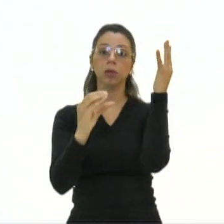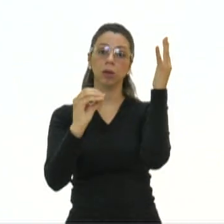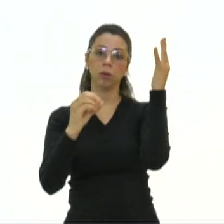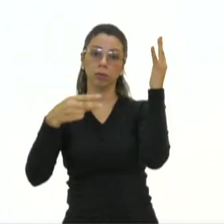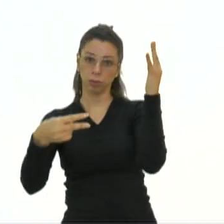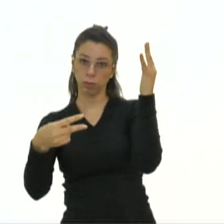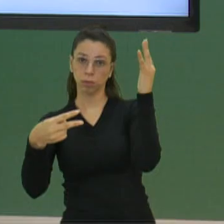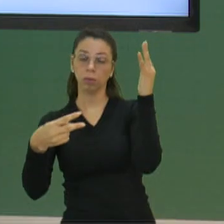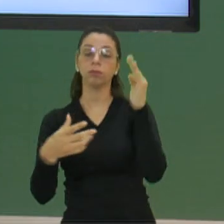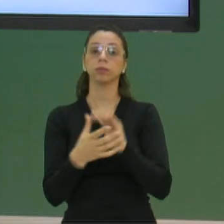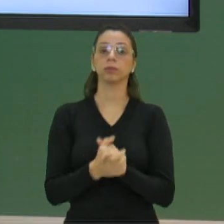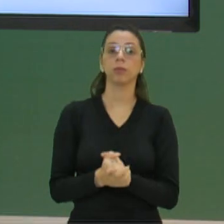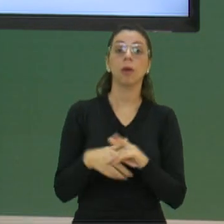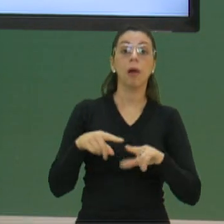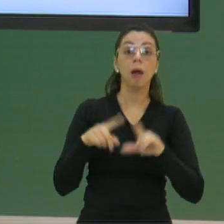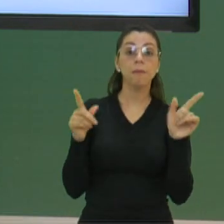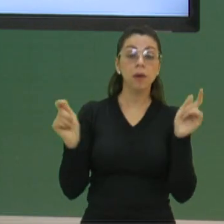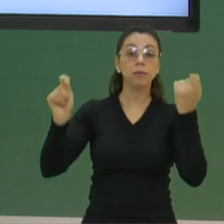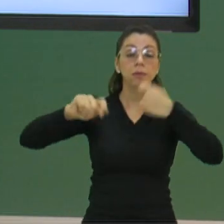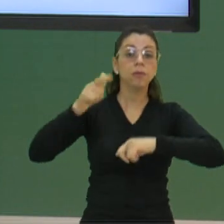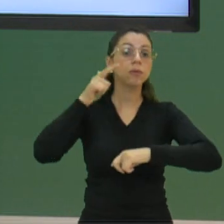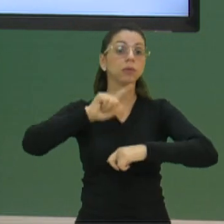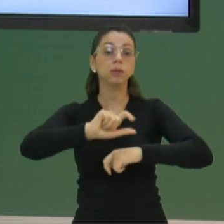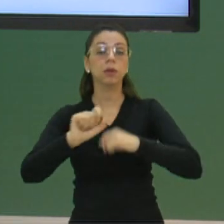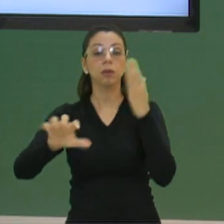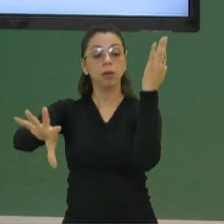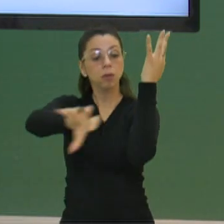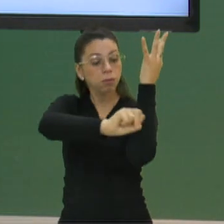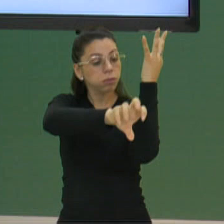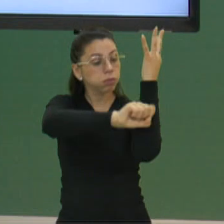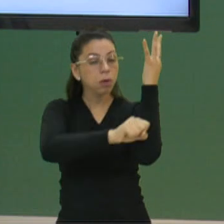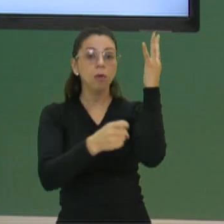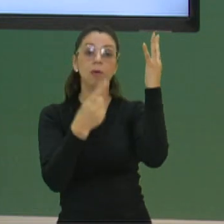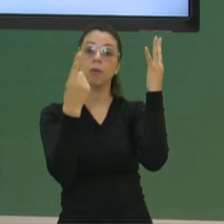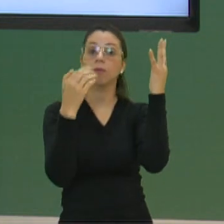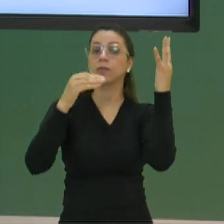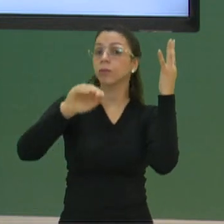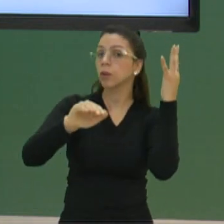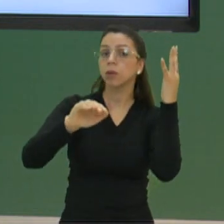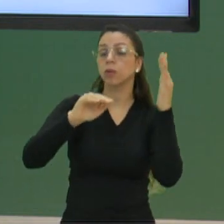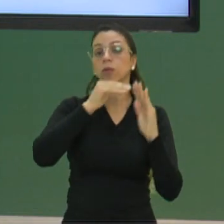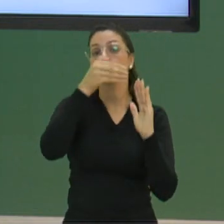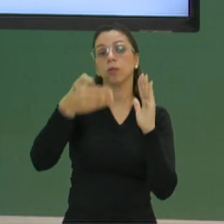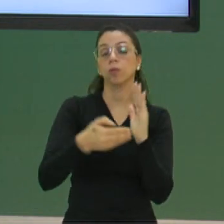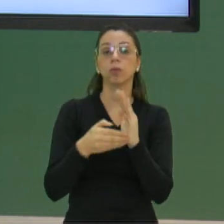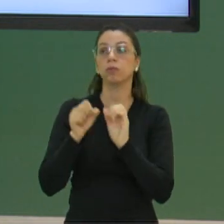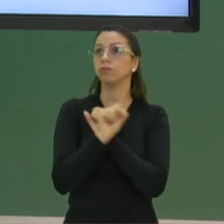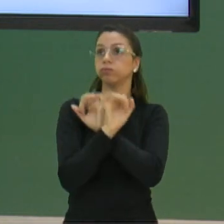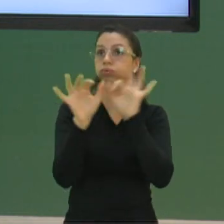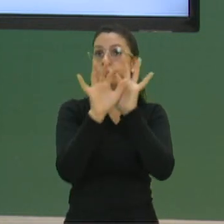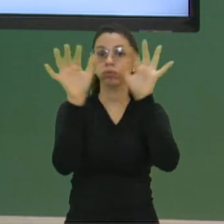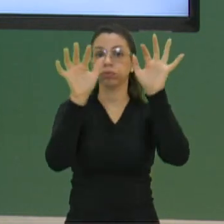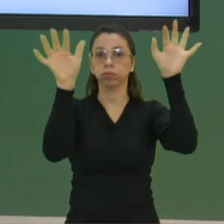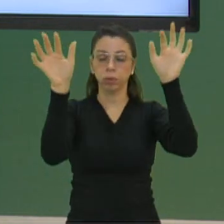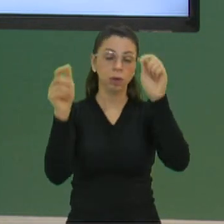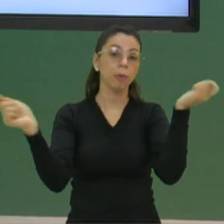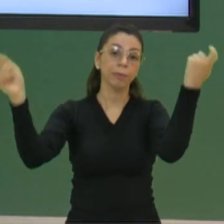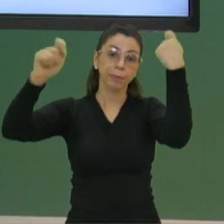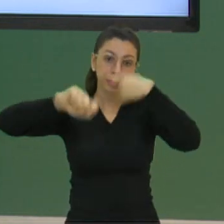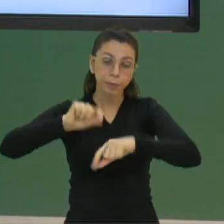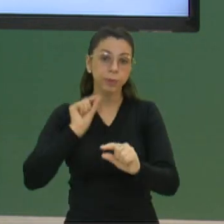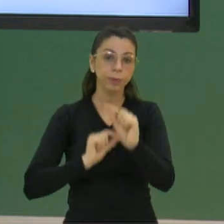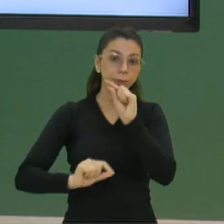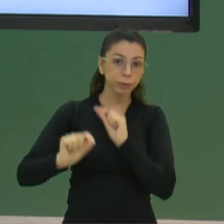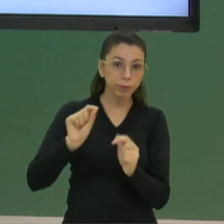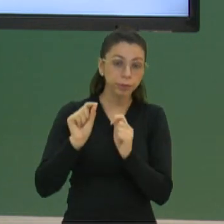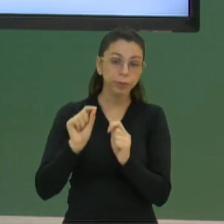carbono. Mas, elas só conseguem absorver um terço de tudo que a gente está emitindo. Então, é preciso que